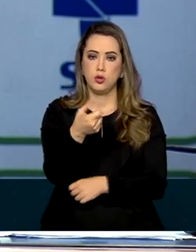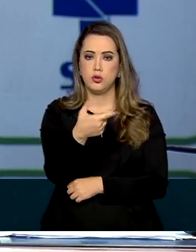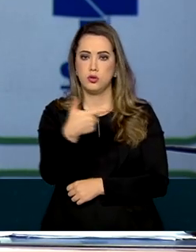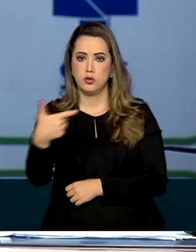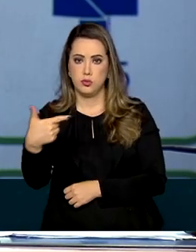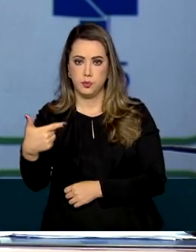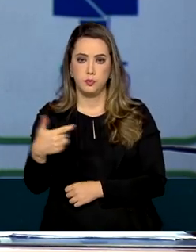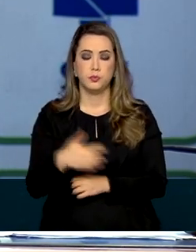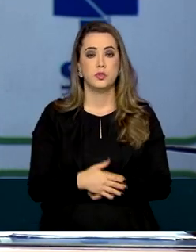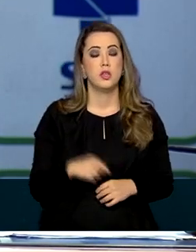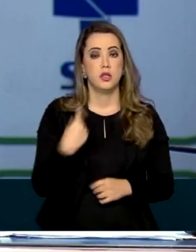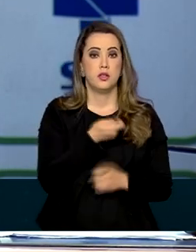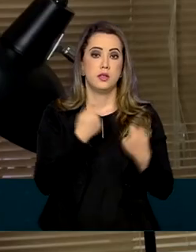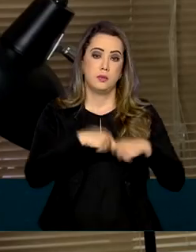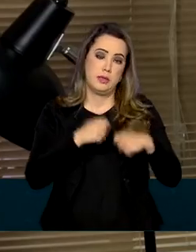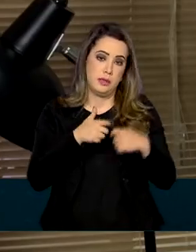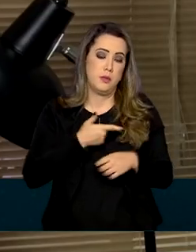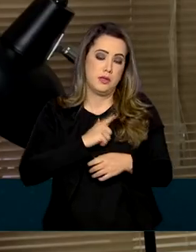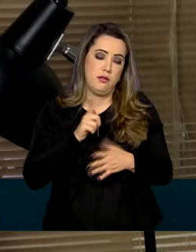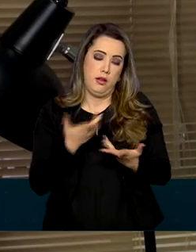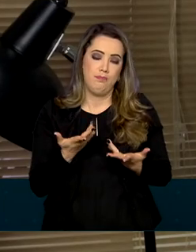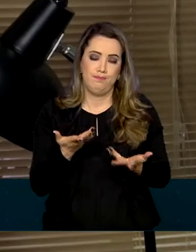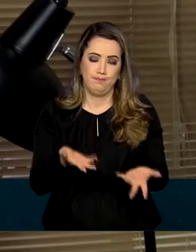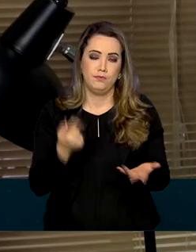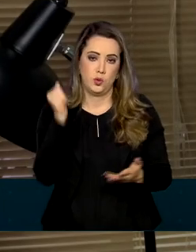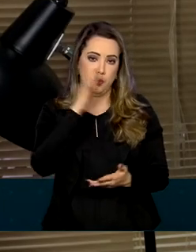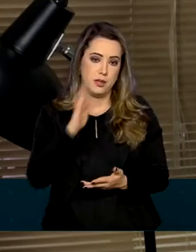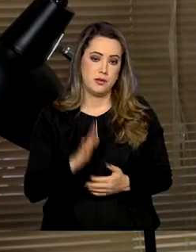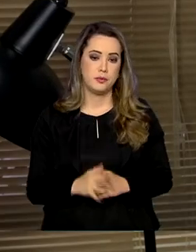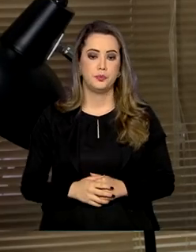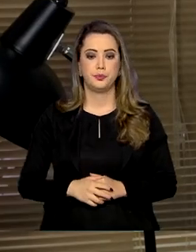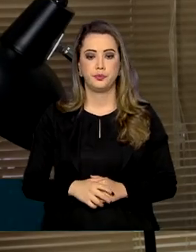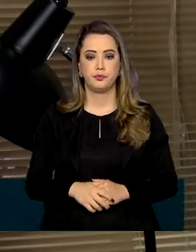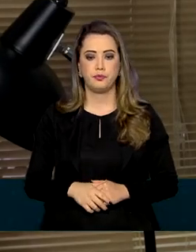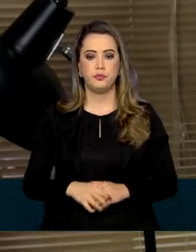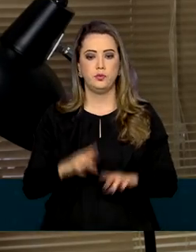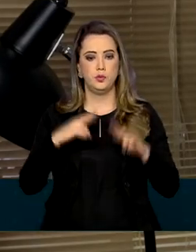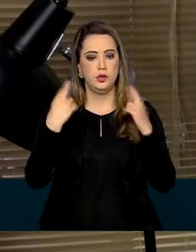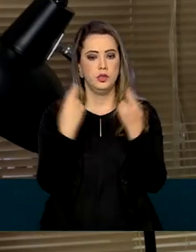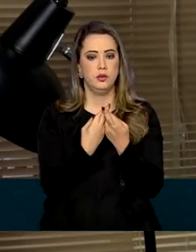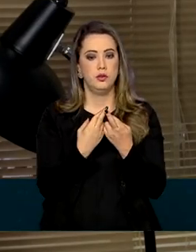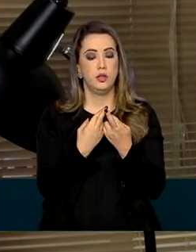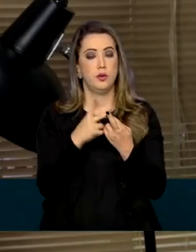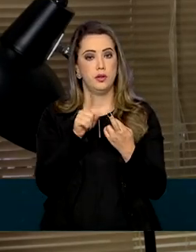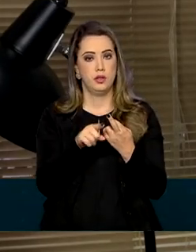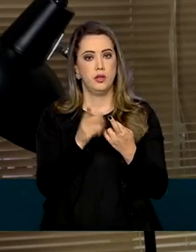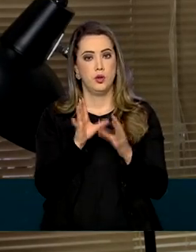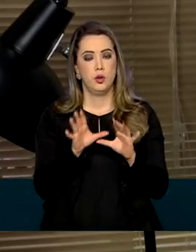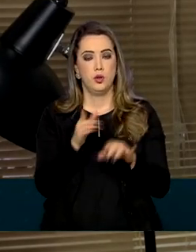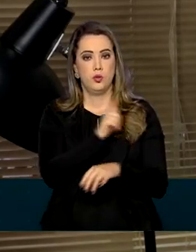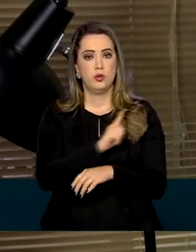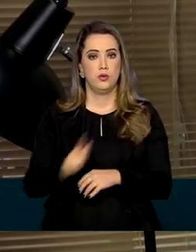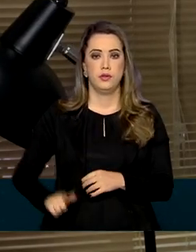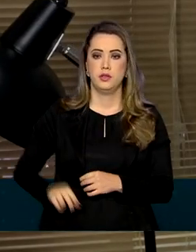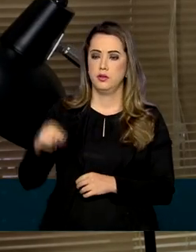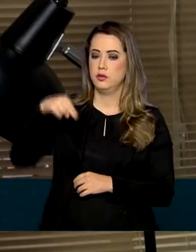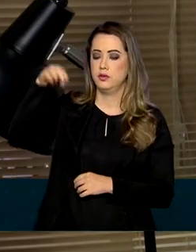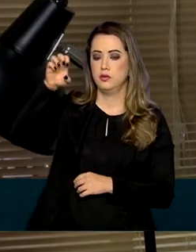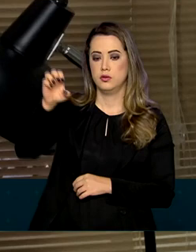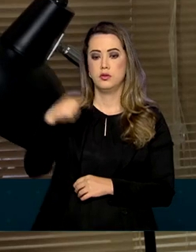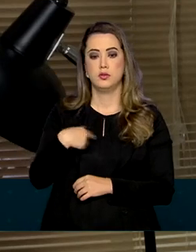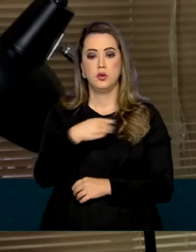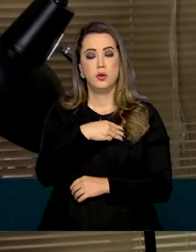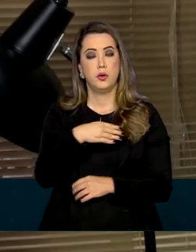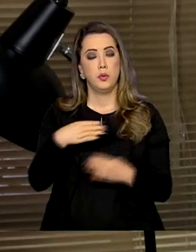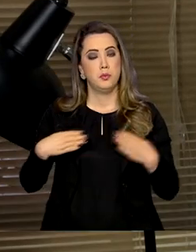E nós temos que ter estoque. Em reunião com governadores do Nordeste neste domingo, o ministro da Saúde acertou